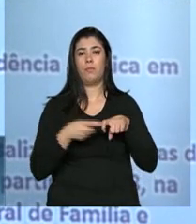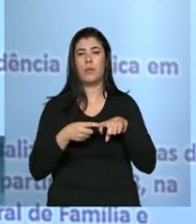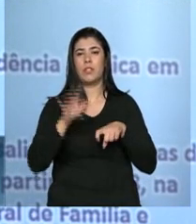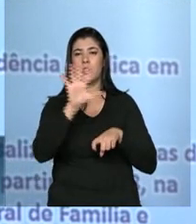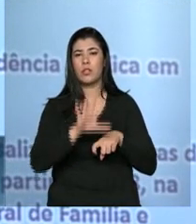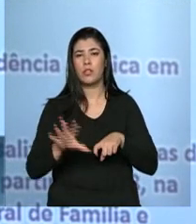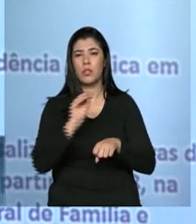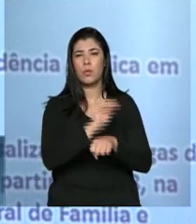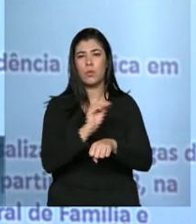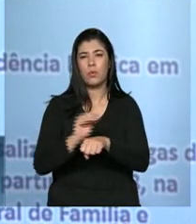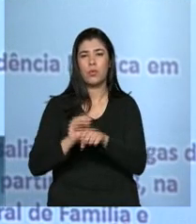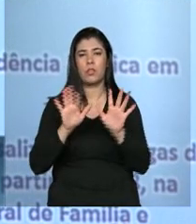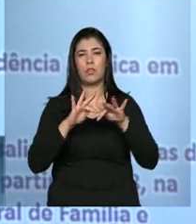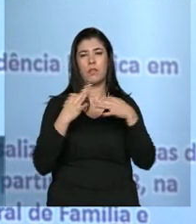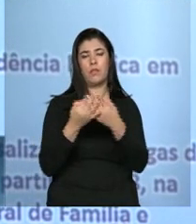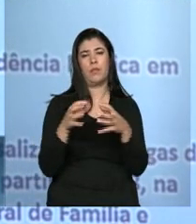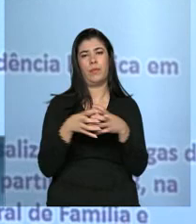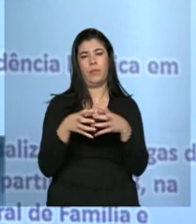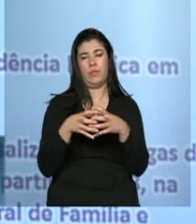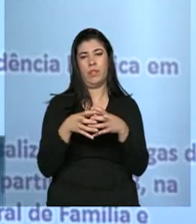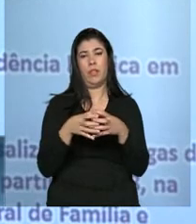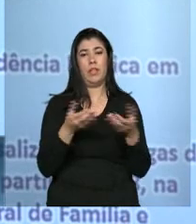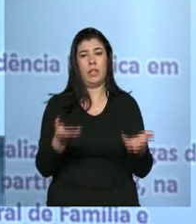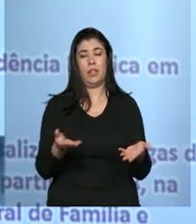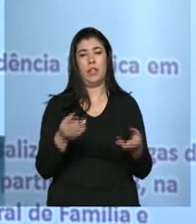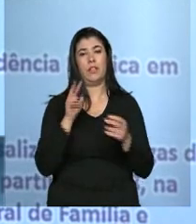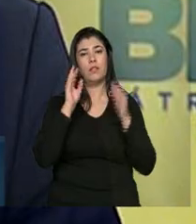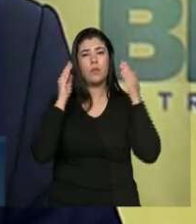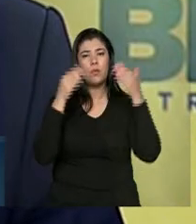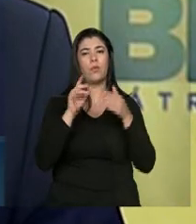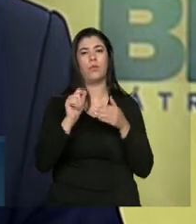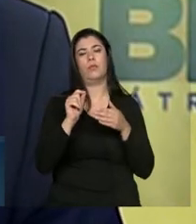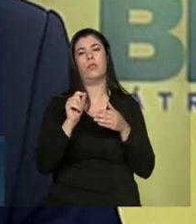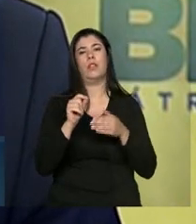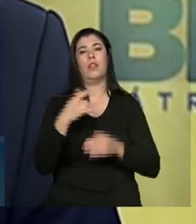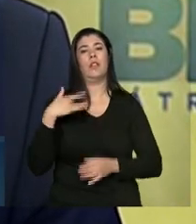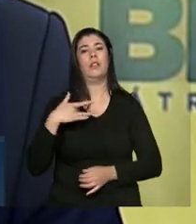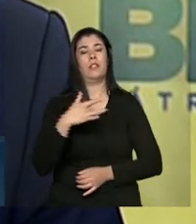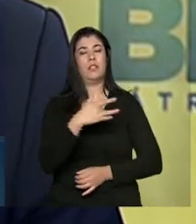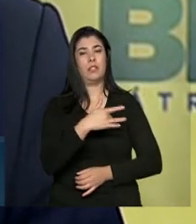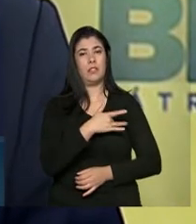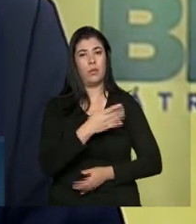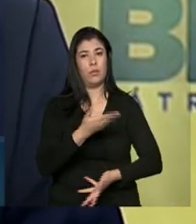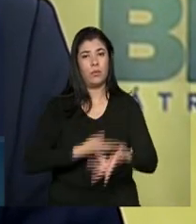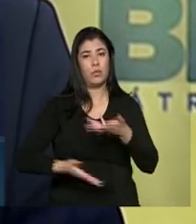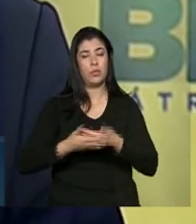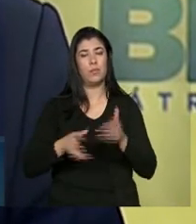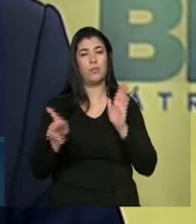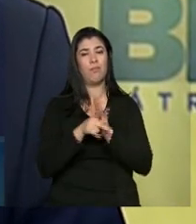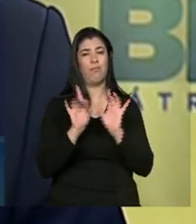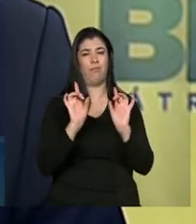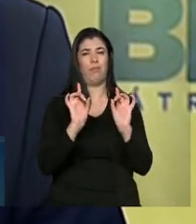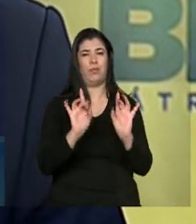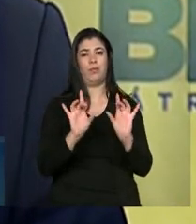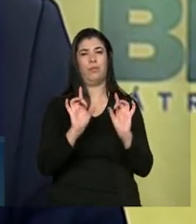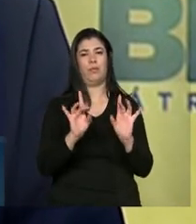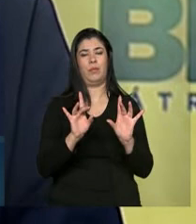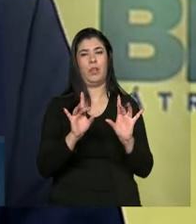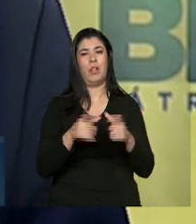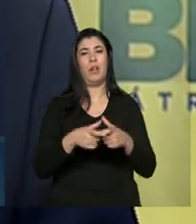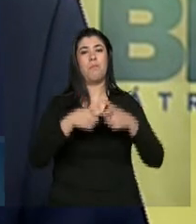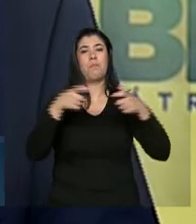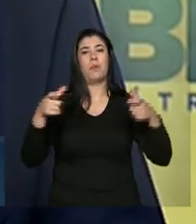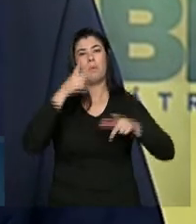de família e comunidade, ou seja, elas colocam o foco naquela saúde que vai atender a massa